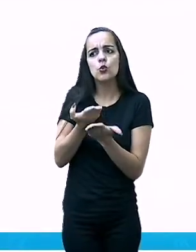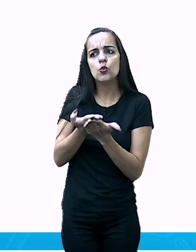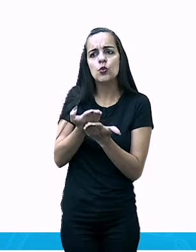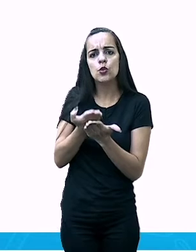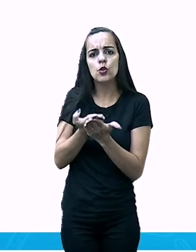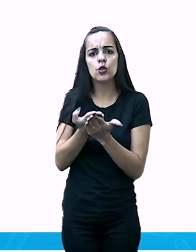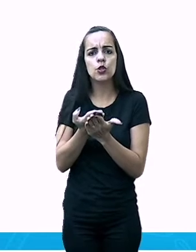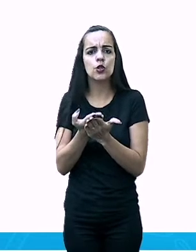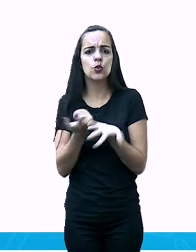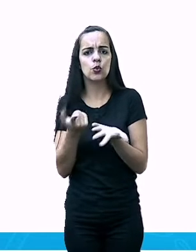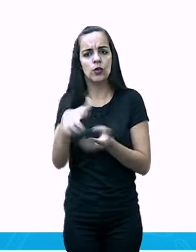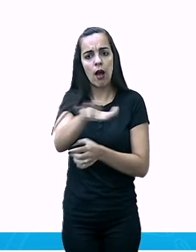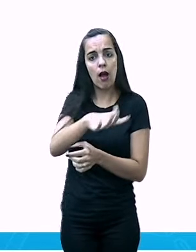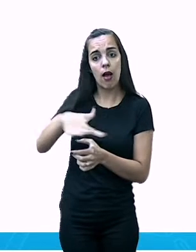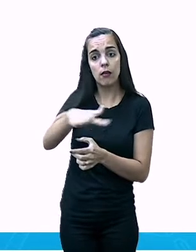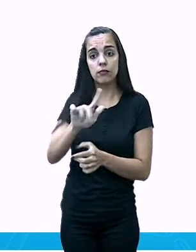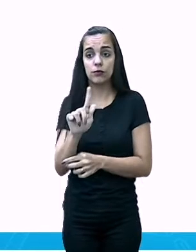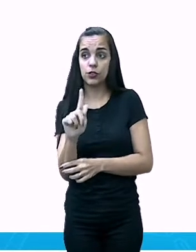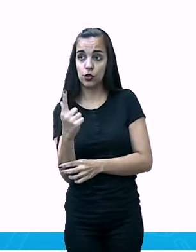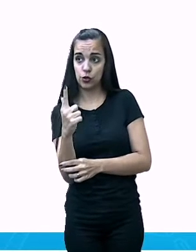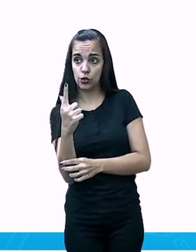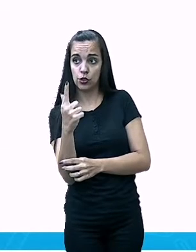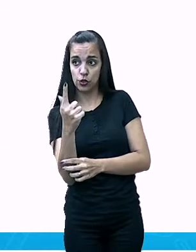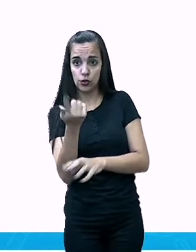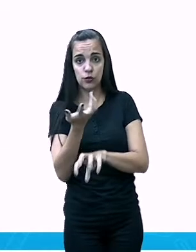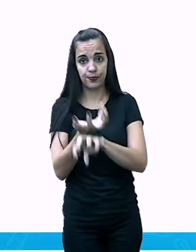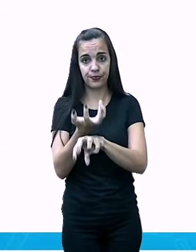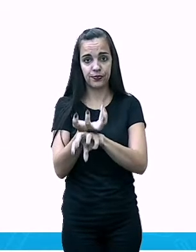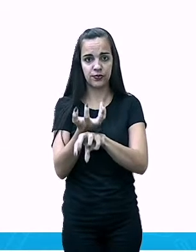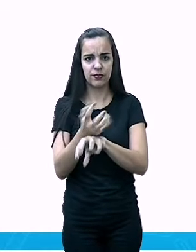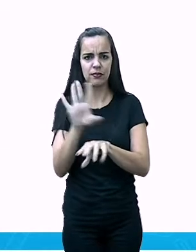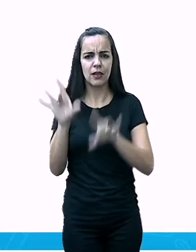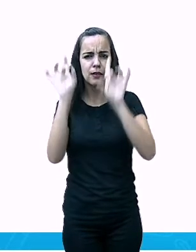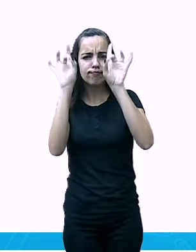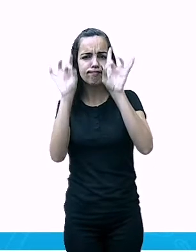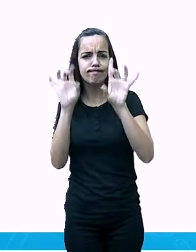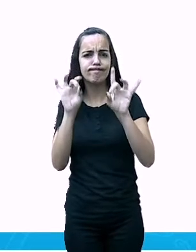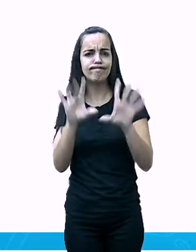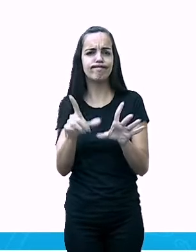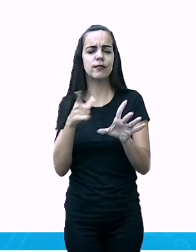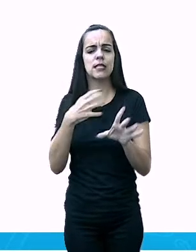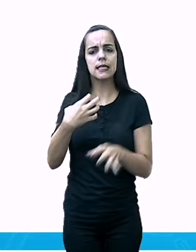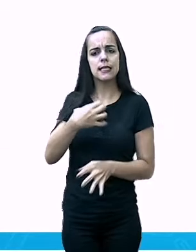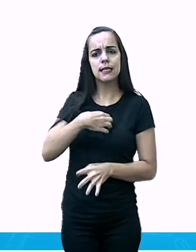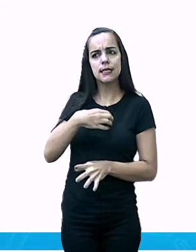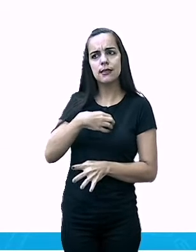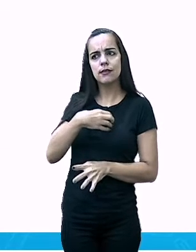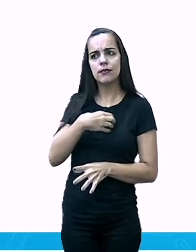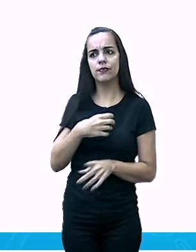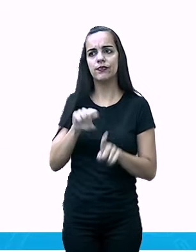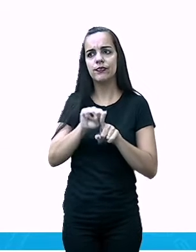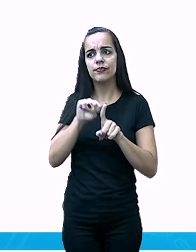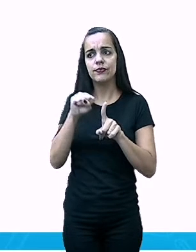geografia que vai especificamente estudar essa população.